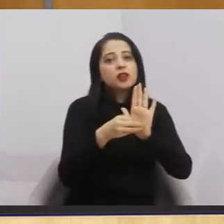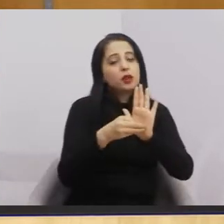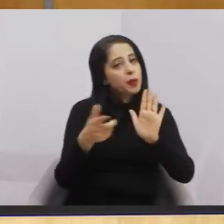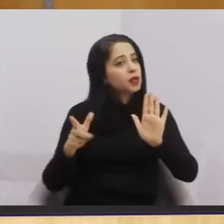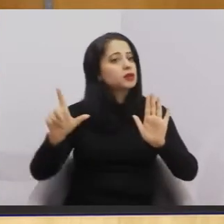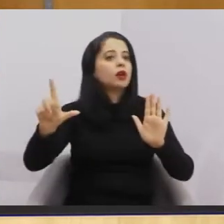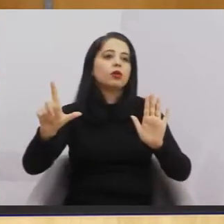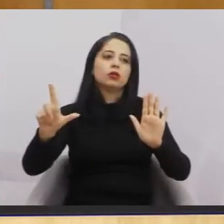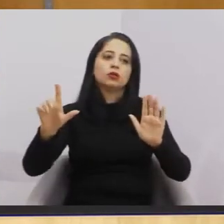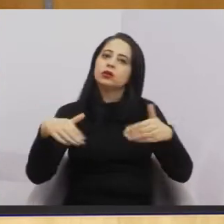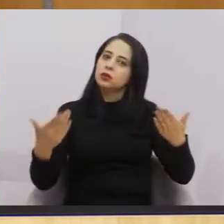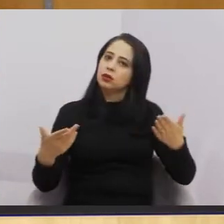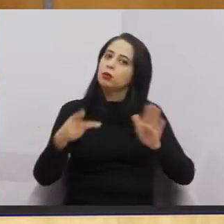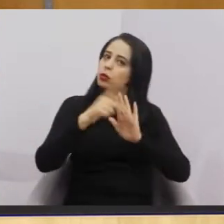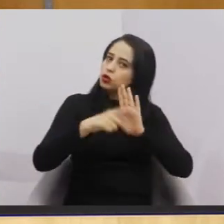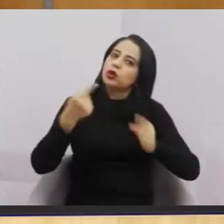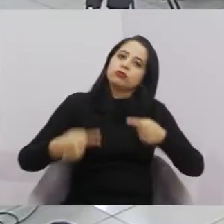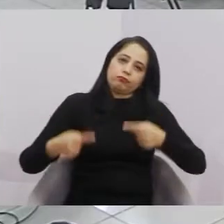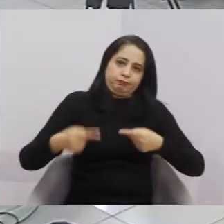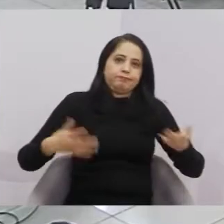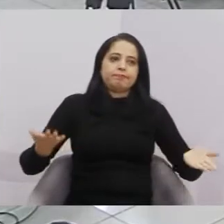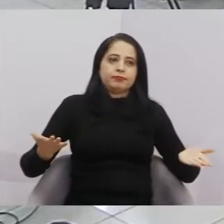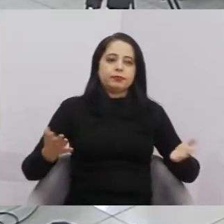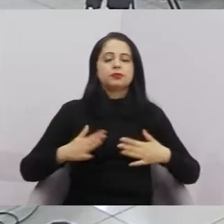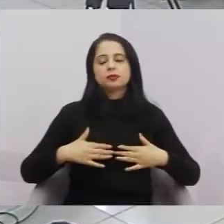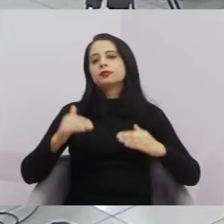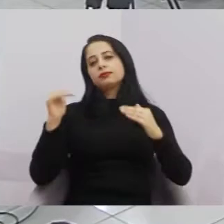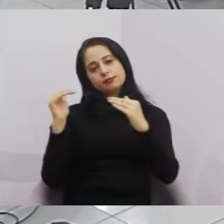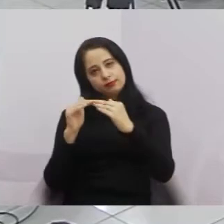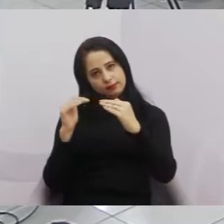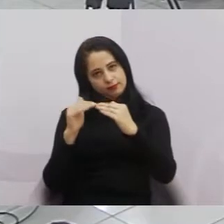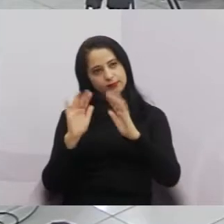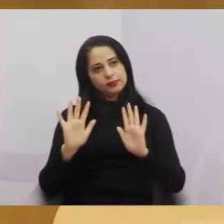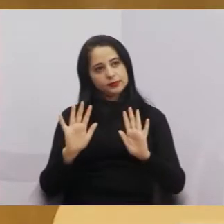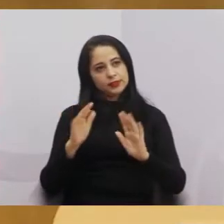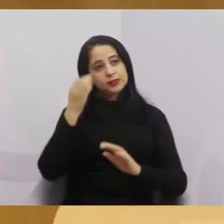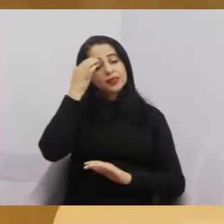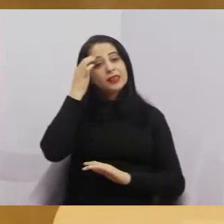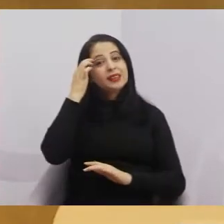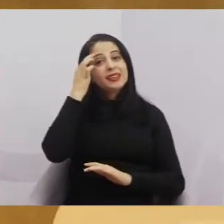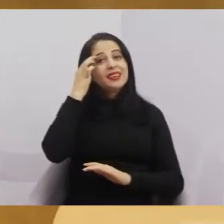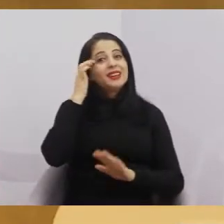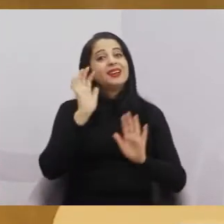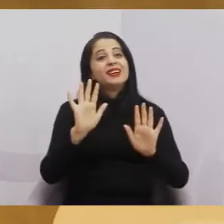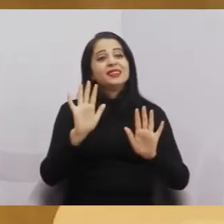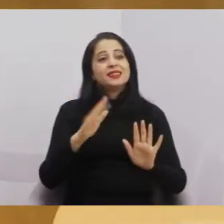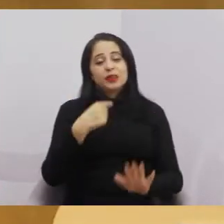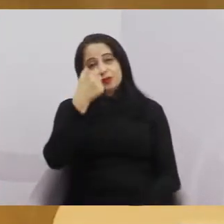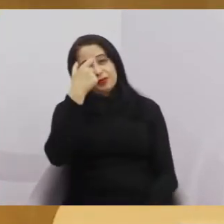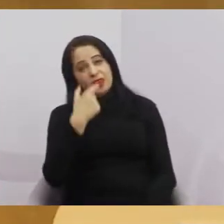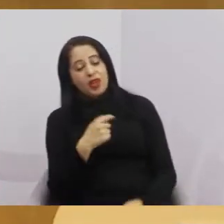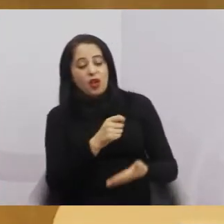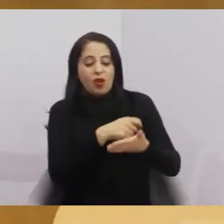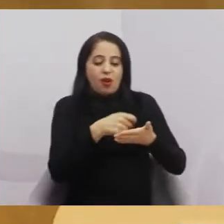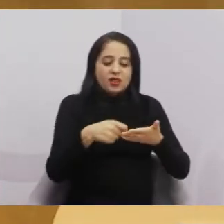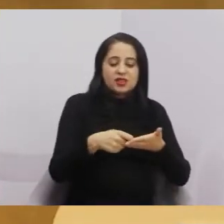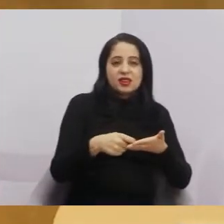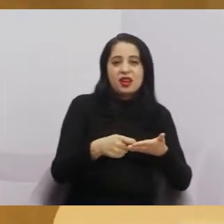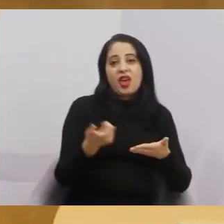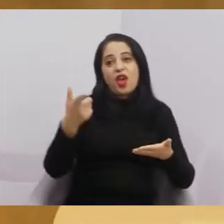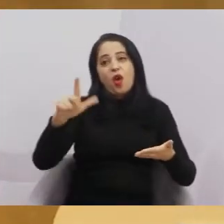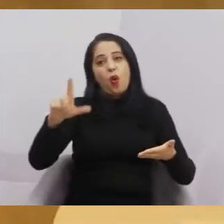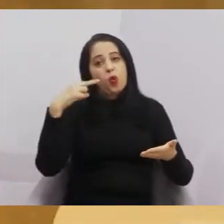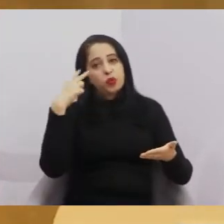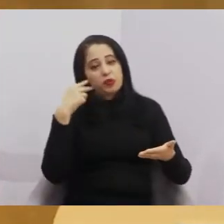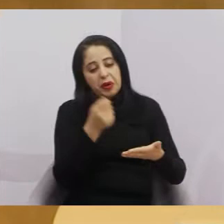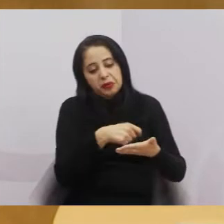eu acho que o projeto foi discutido. Presidente, eu concordo, mas foi assinado às vezes por mim e para os outros nobres vereadores na